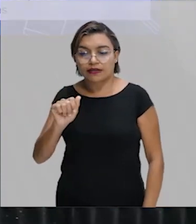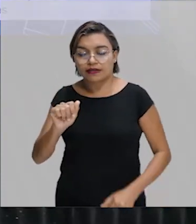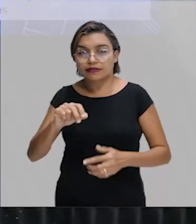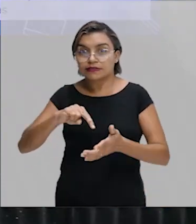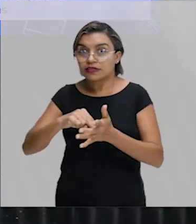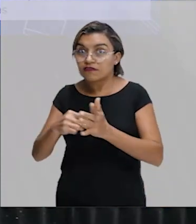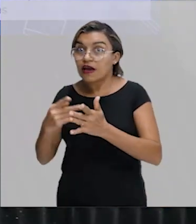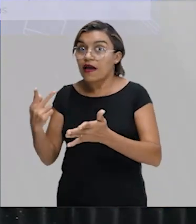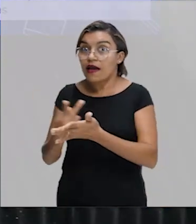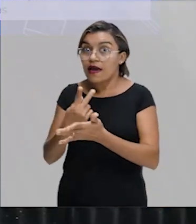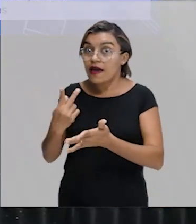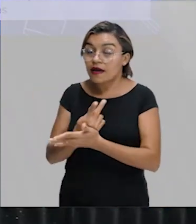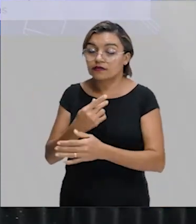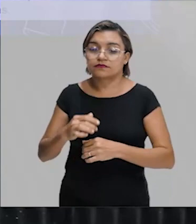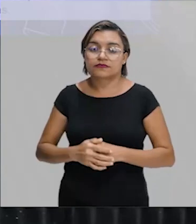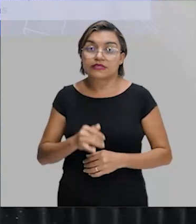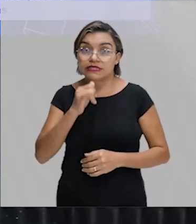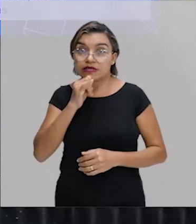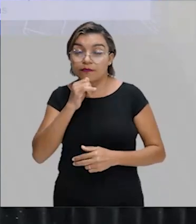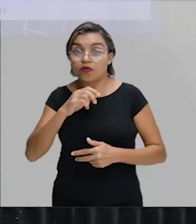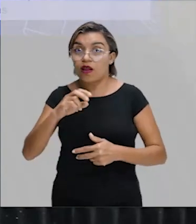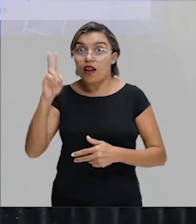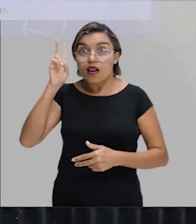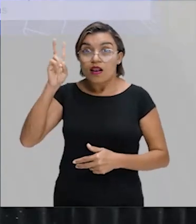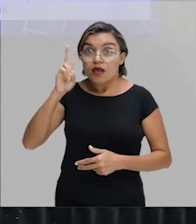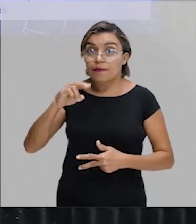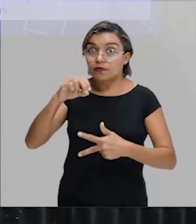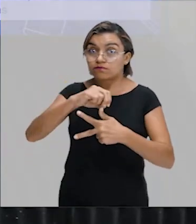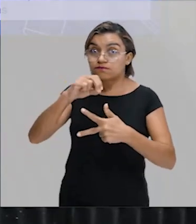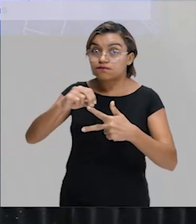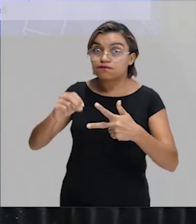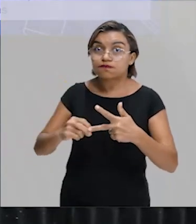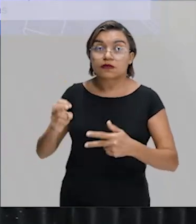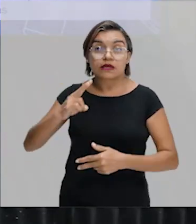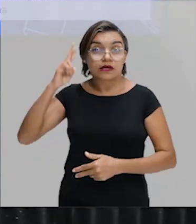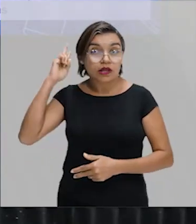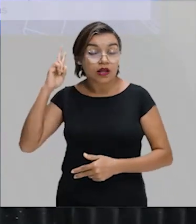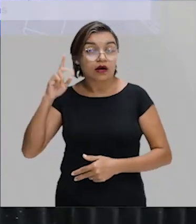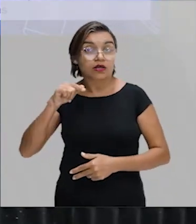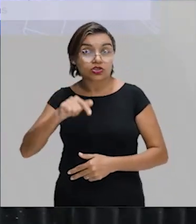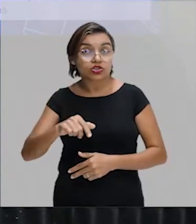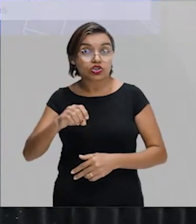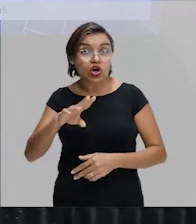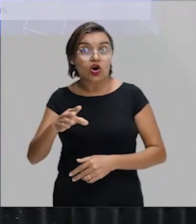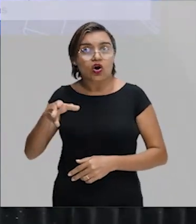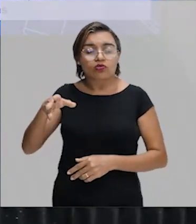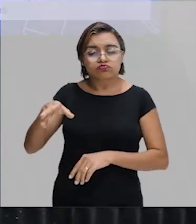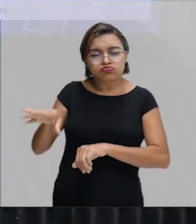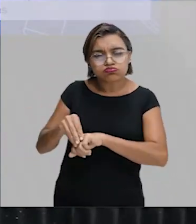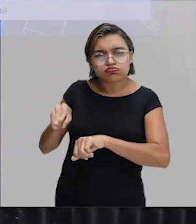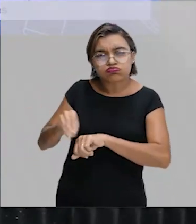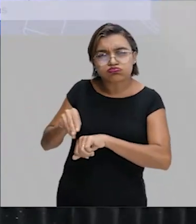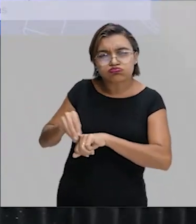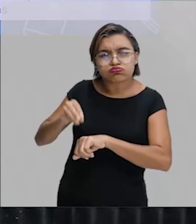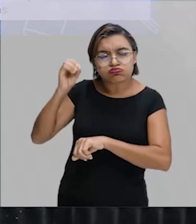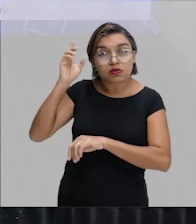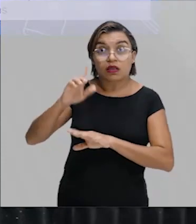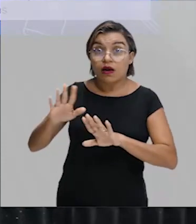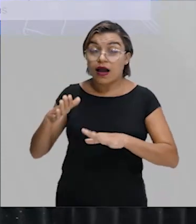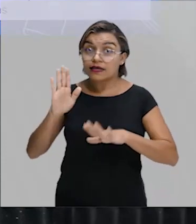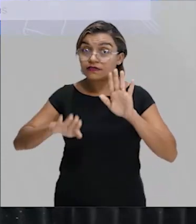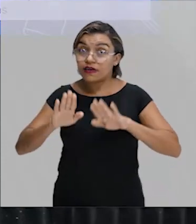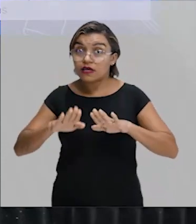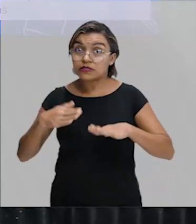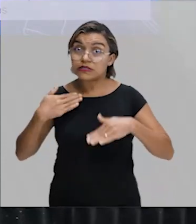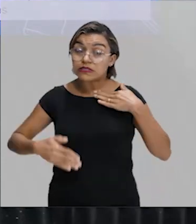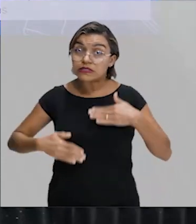prova de Enem, uma prova de vestibular, de concurso, ela não é apenas conhecimento, mas ela também prepara o físico. Você, às vezes, está cansado. E, às vezes, você pode